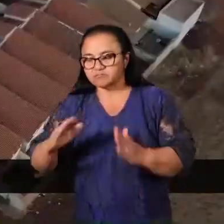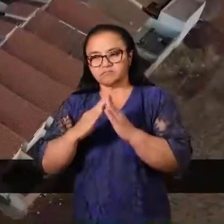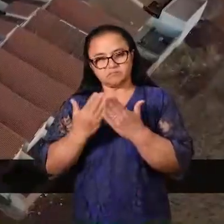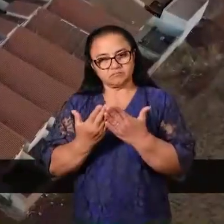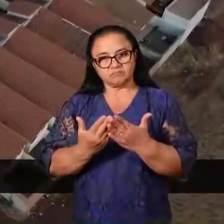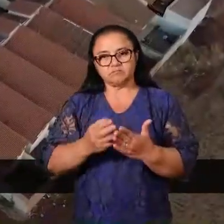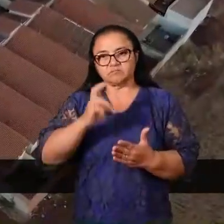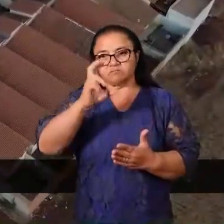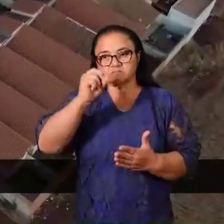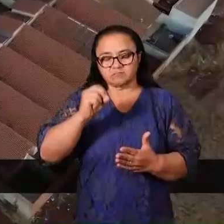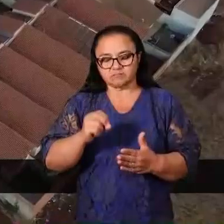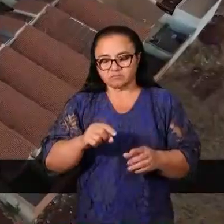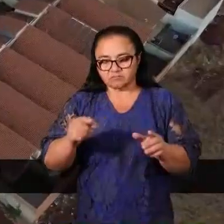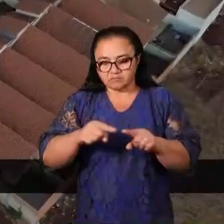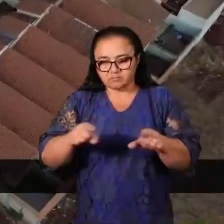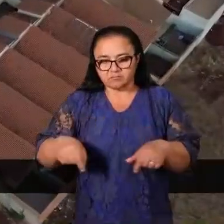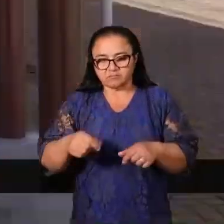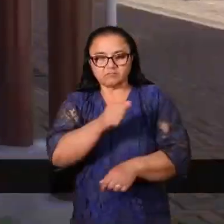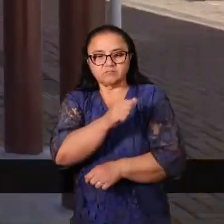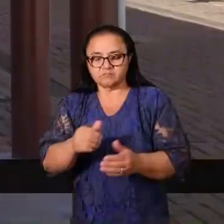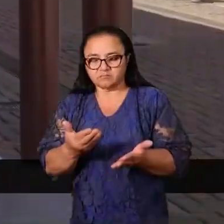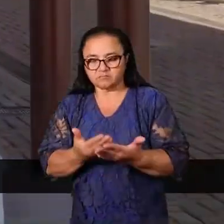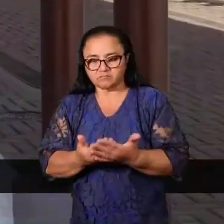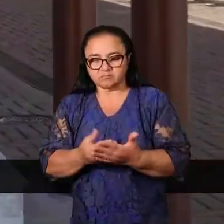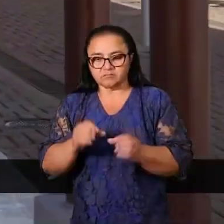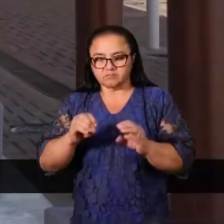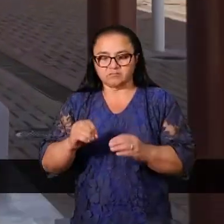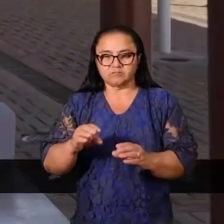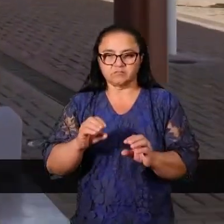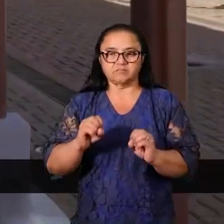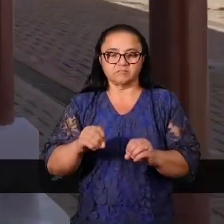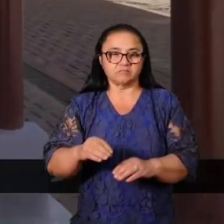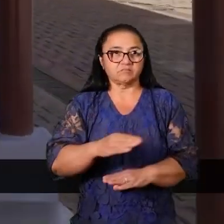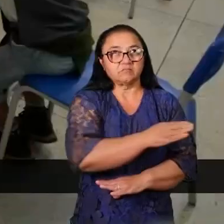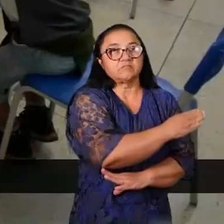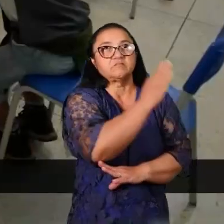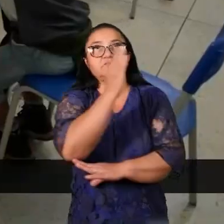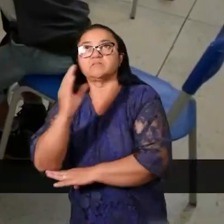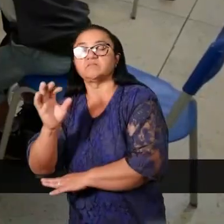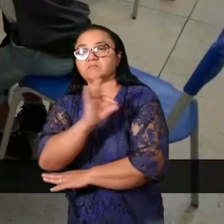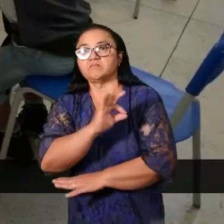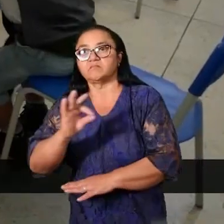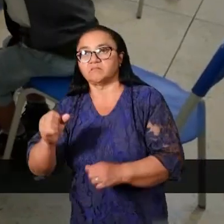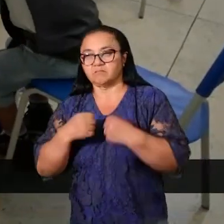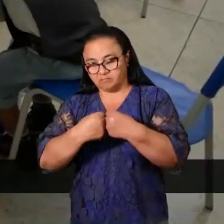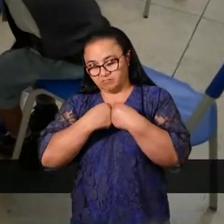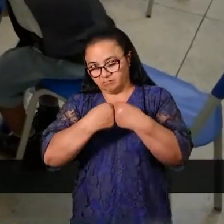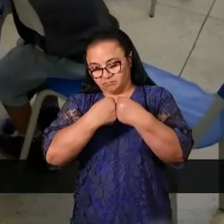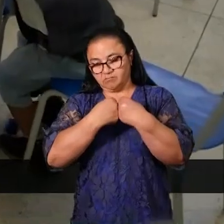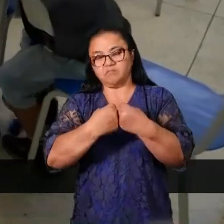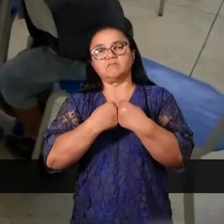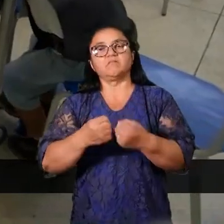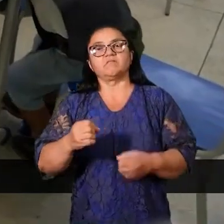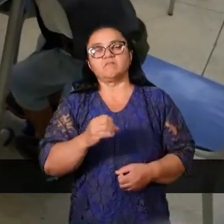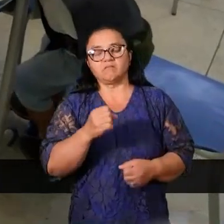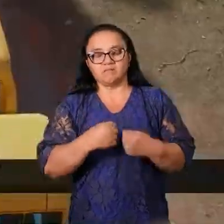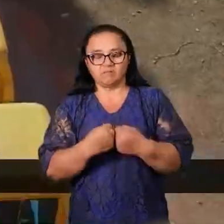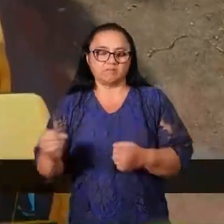Construiu dois CEMEIs, criou mais de 50 novas salas de aulas, implantou o ensino de tempo integral,